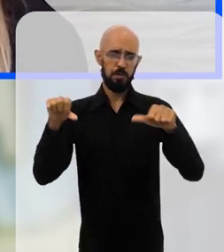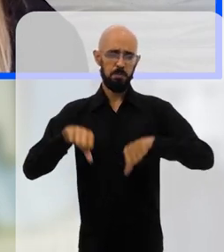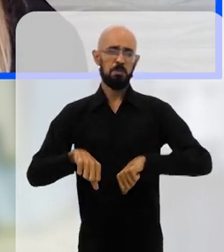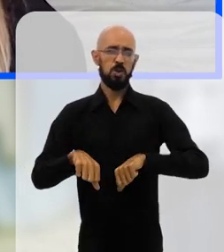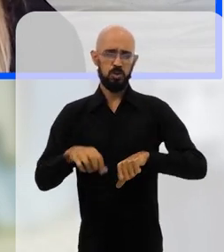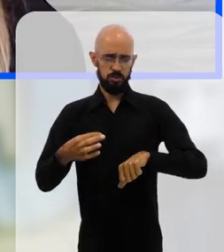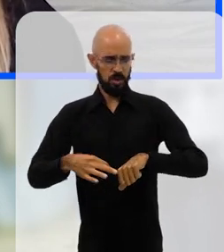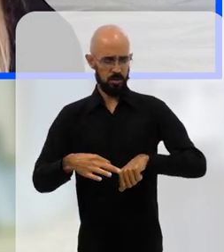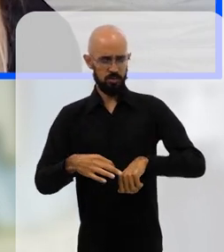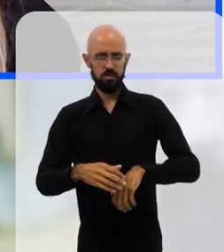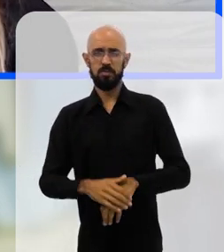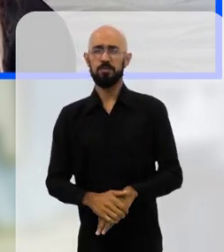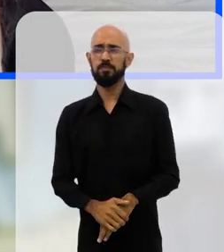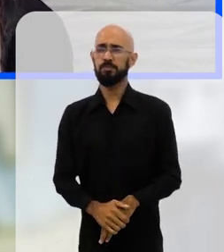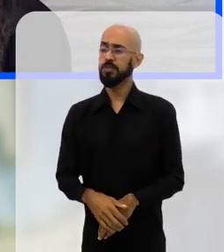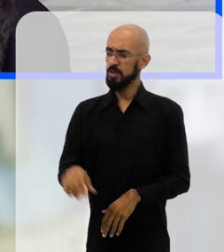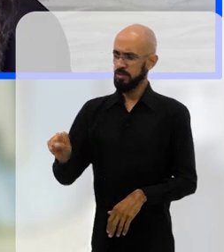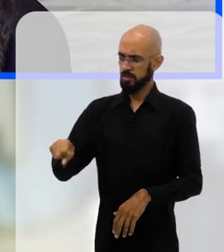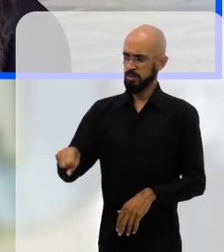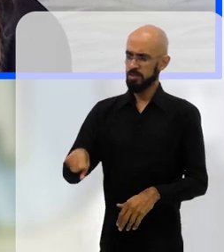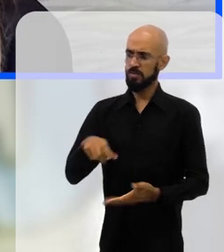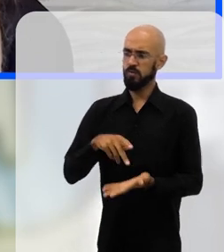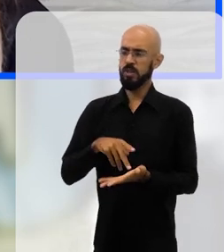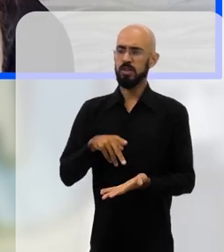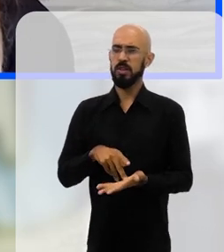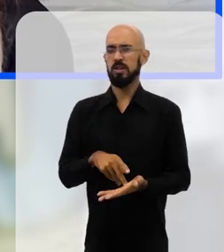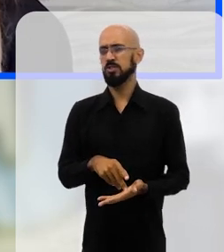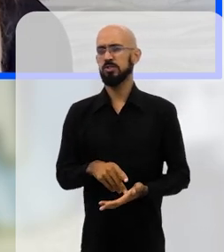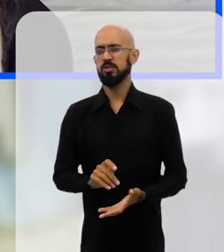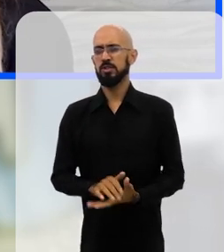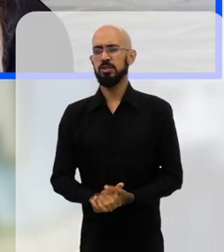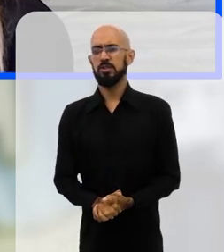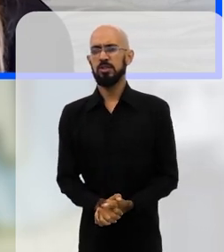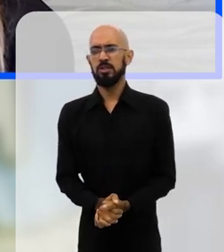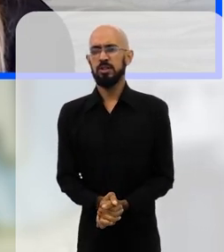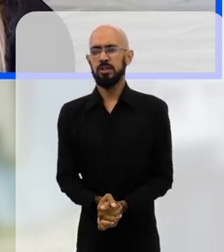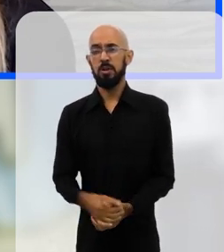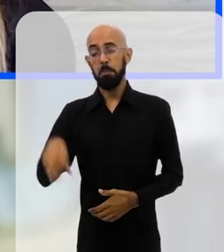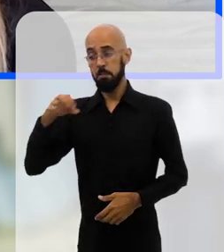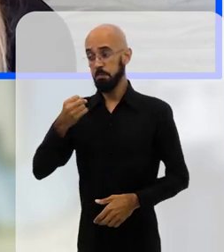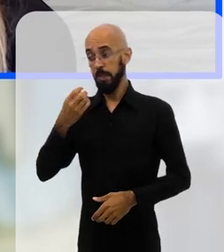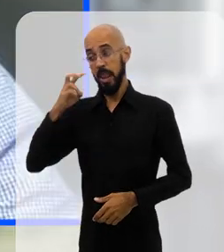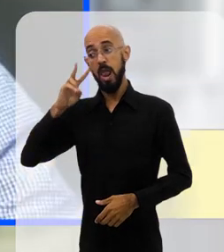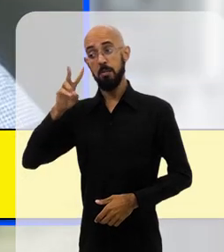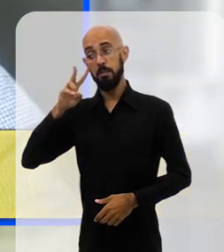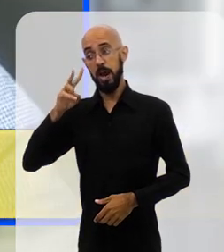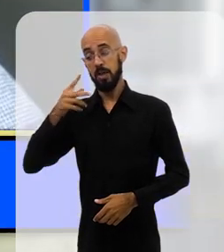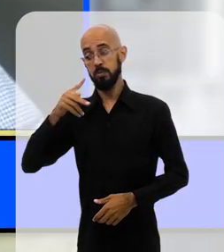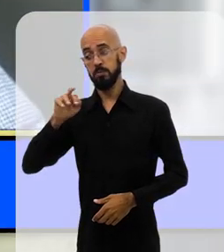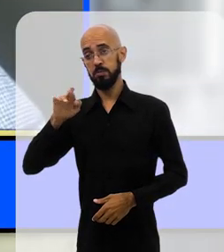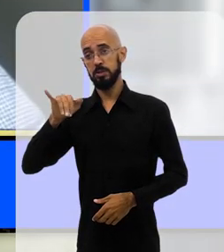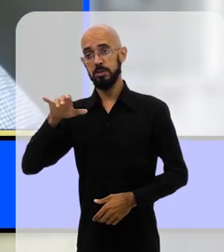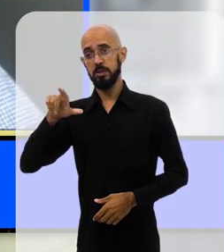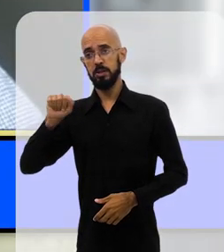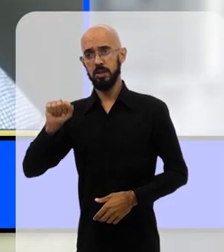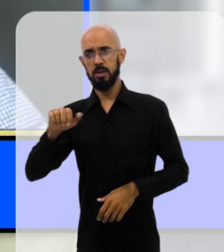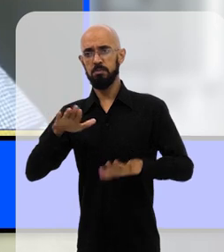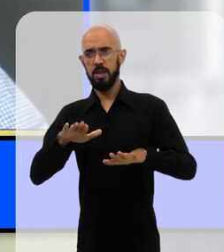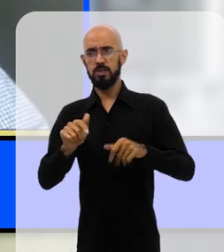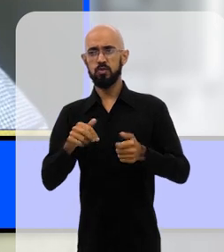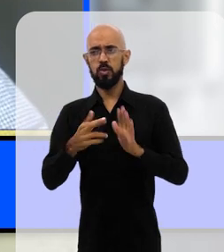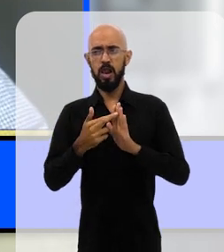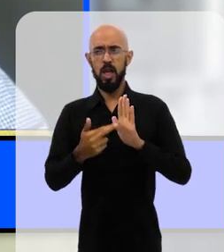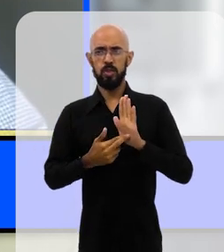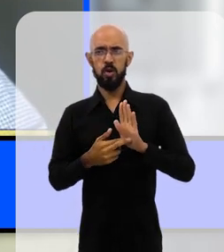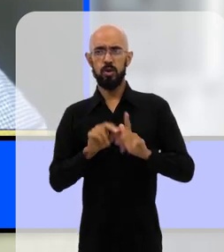trágicos como esse. Sim, sombra de dúvida, muito bem lembrado, Priscila. Só destacar esse dado